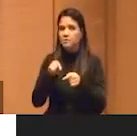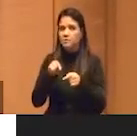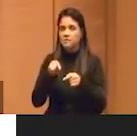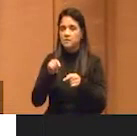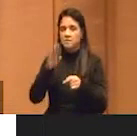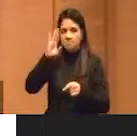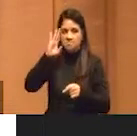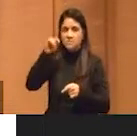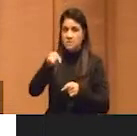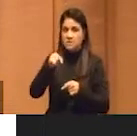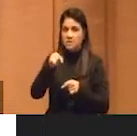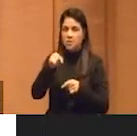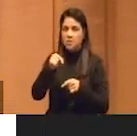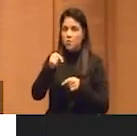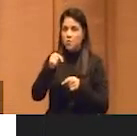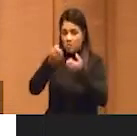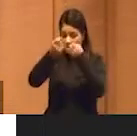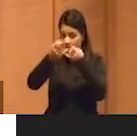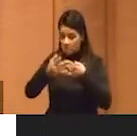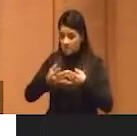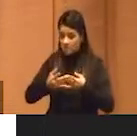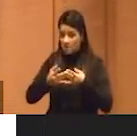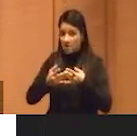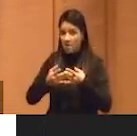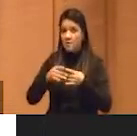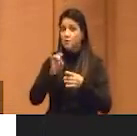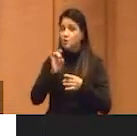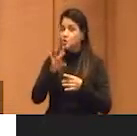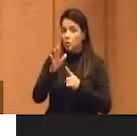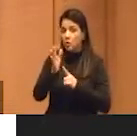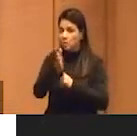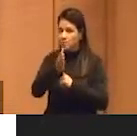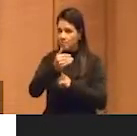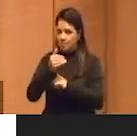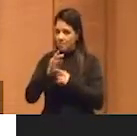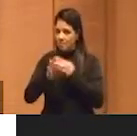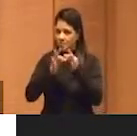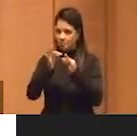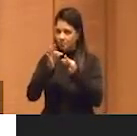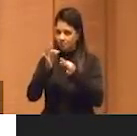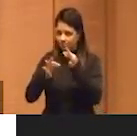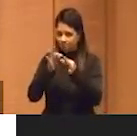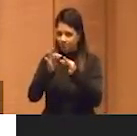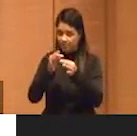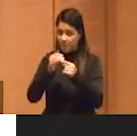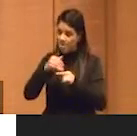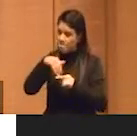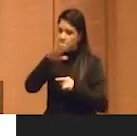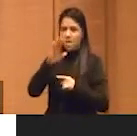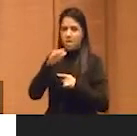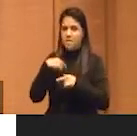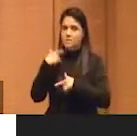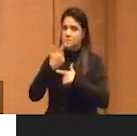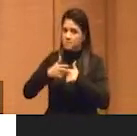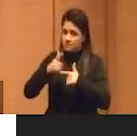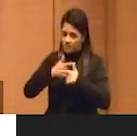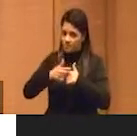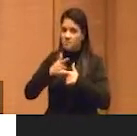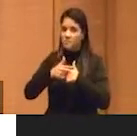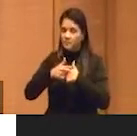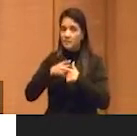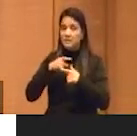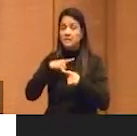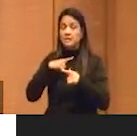falar ali na frente, não é só a questão de tecnologia que está em jogo, é muito mais, institui-se